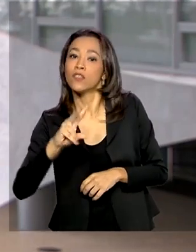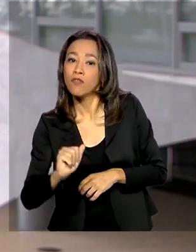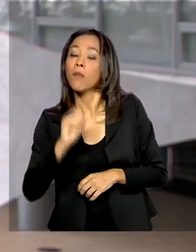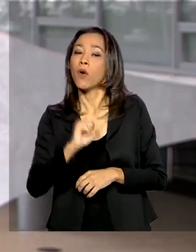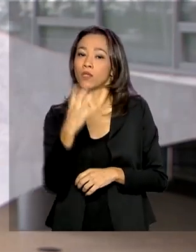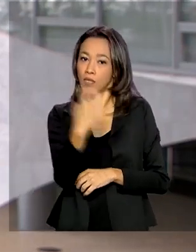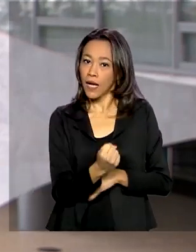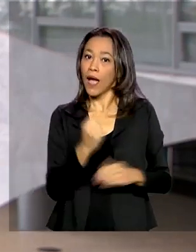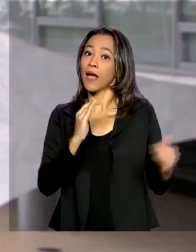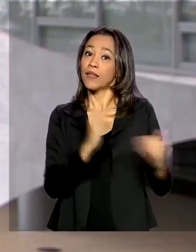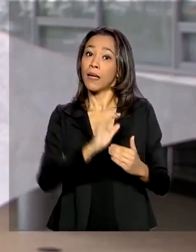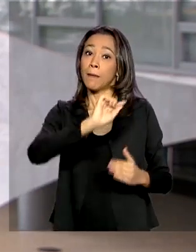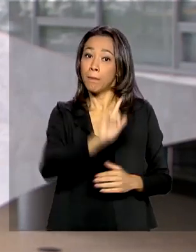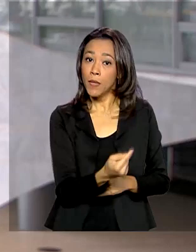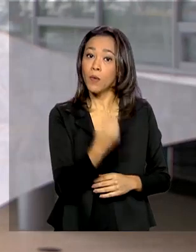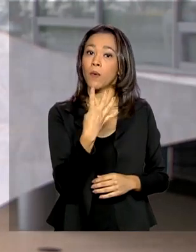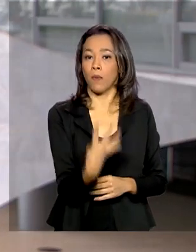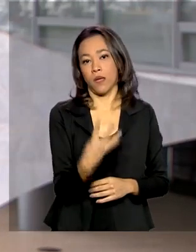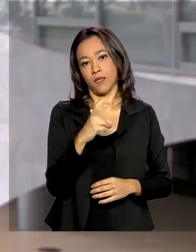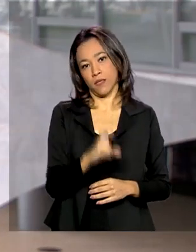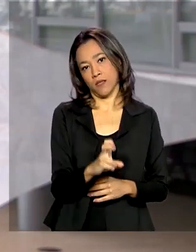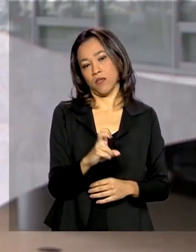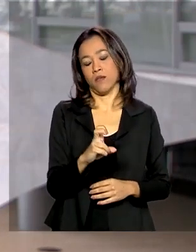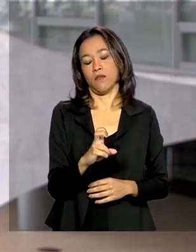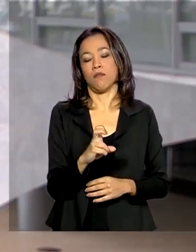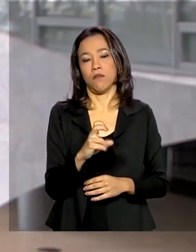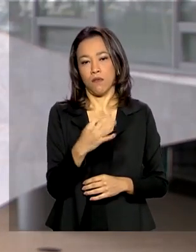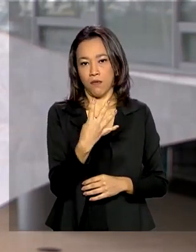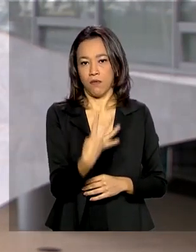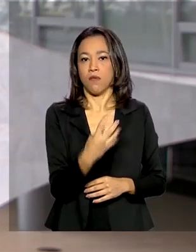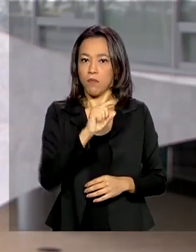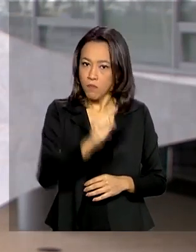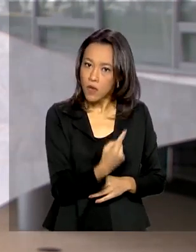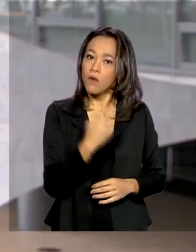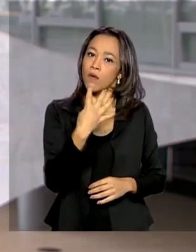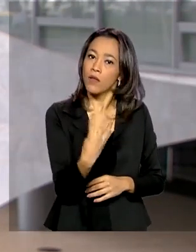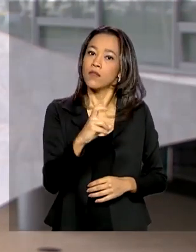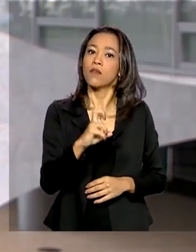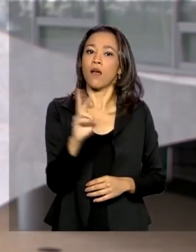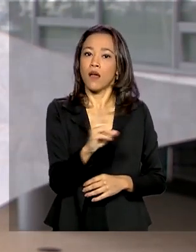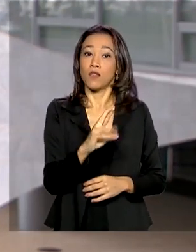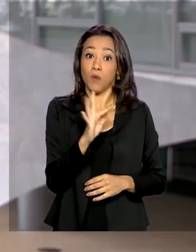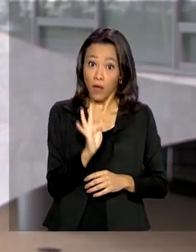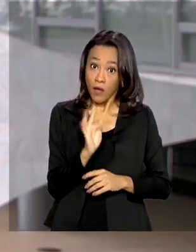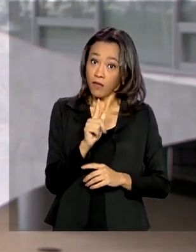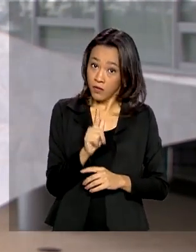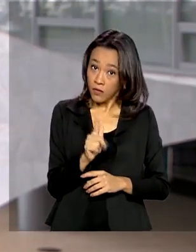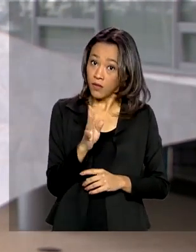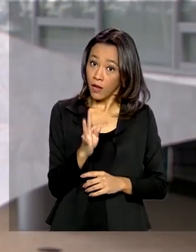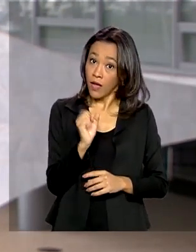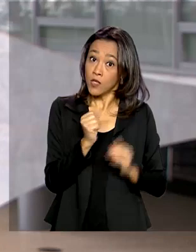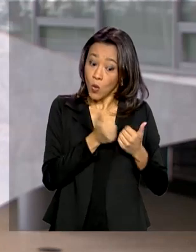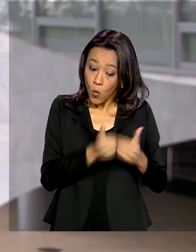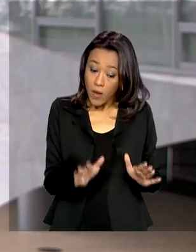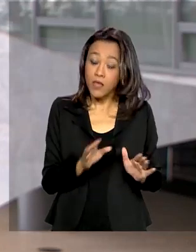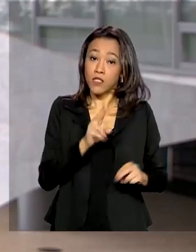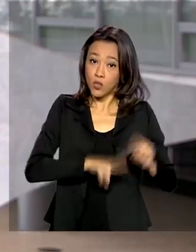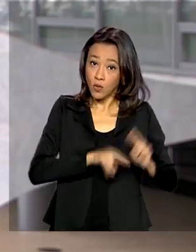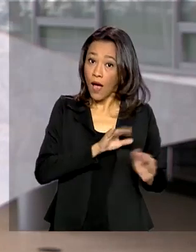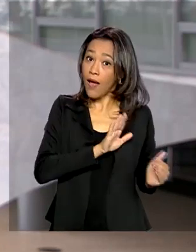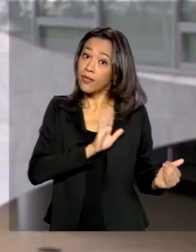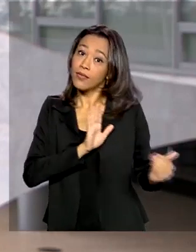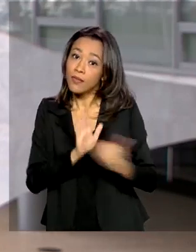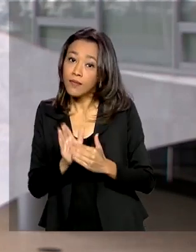R$.045. Esses saques extraordinários começam em junho e vão até dezembro.